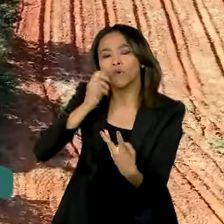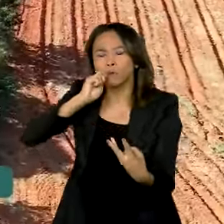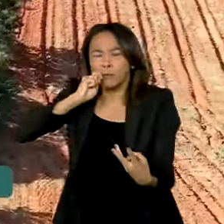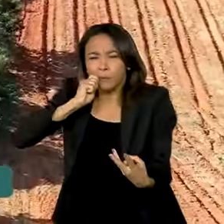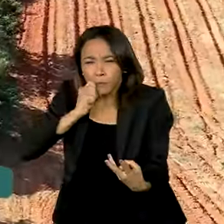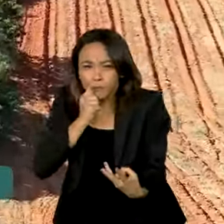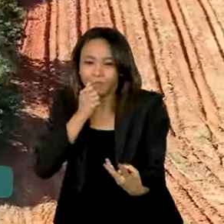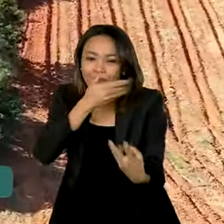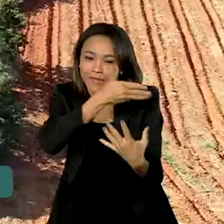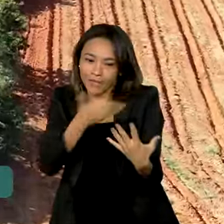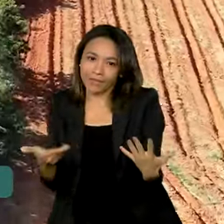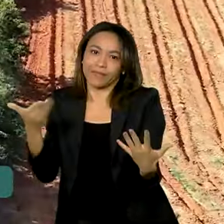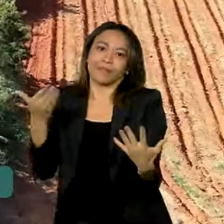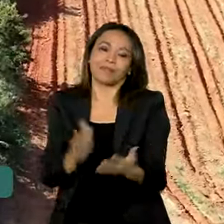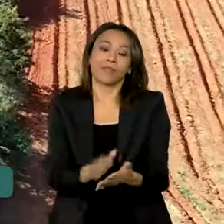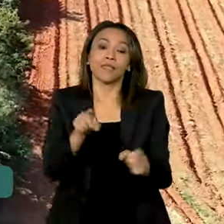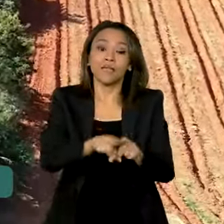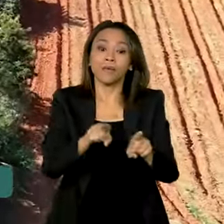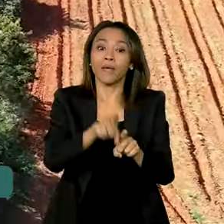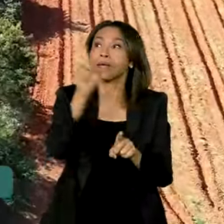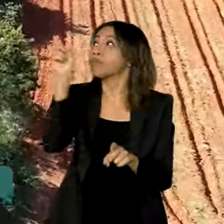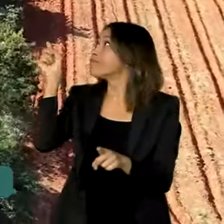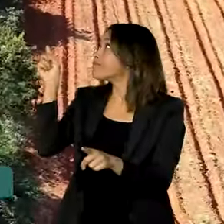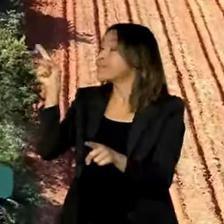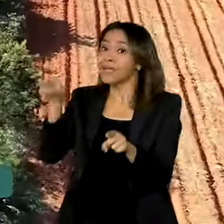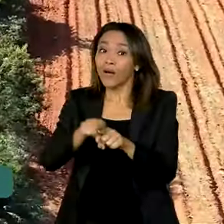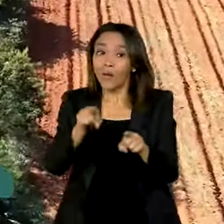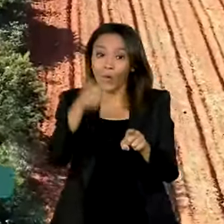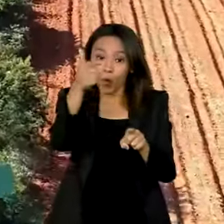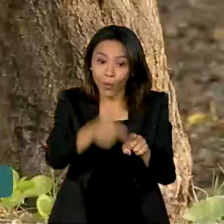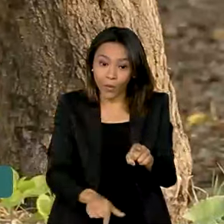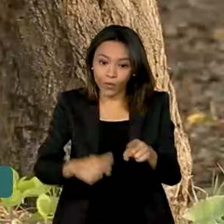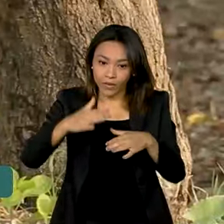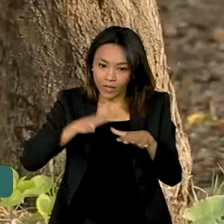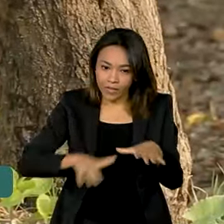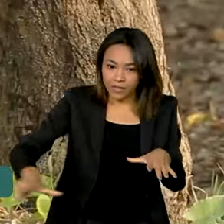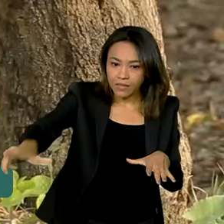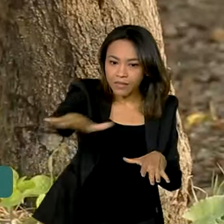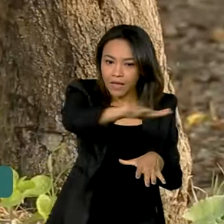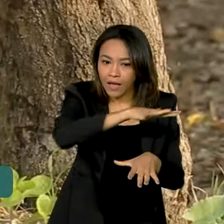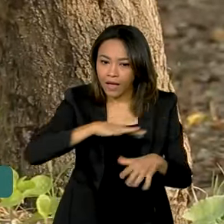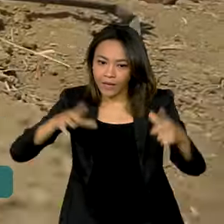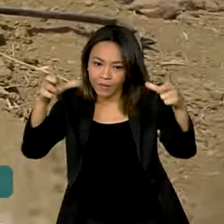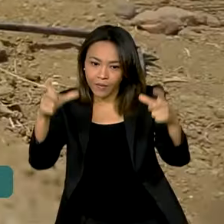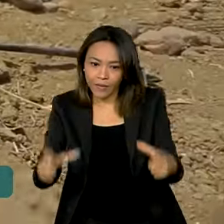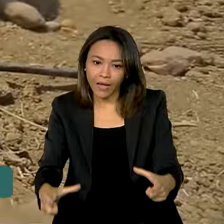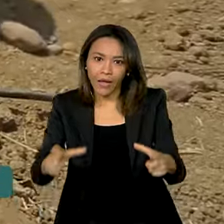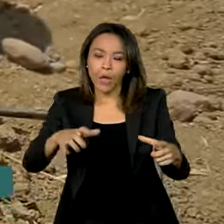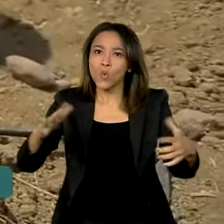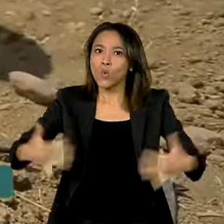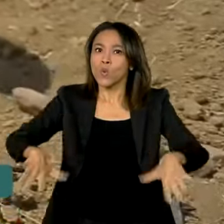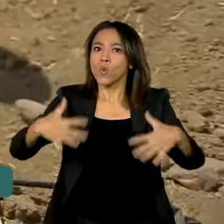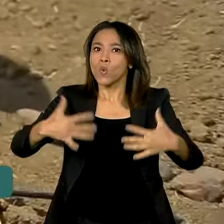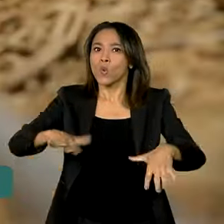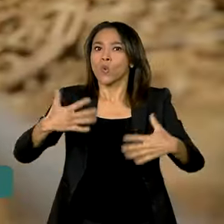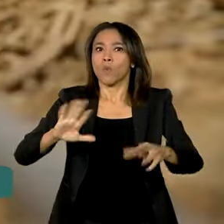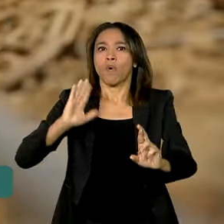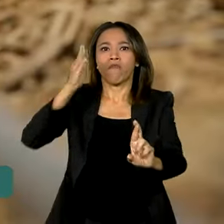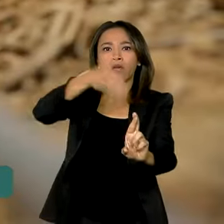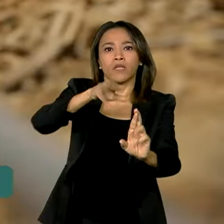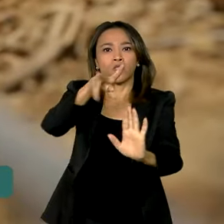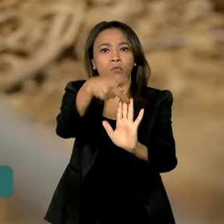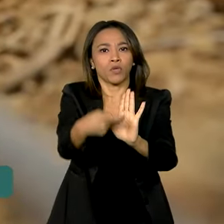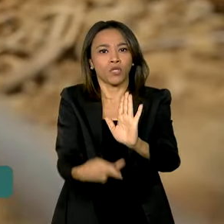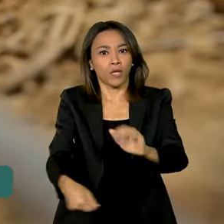Dentre os destaques está a implantação do Baixio do Irecê, considerado o maior projeto de irrigação da América